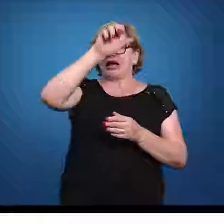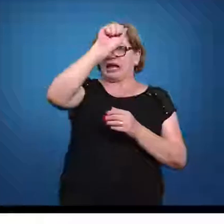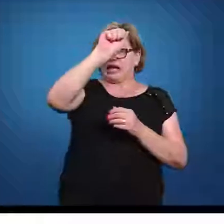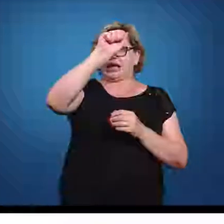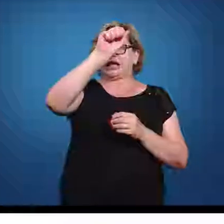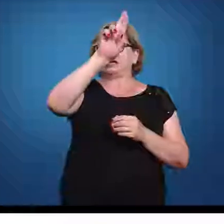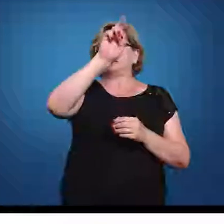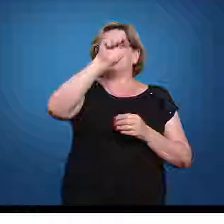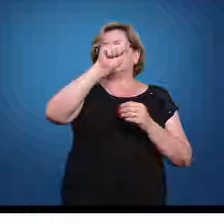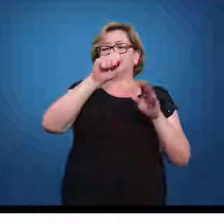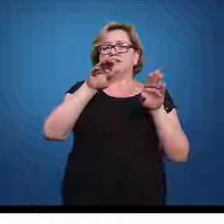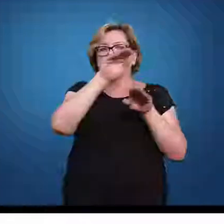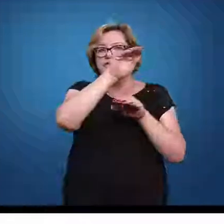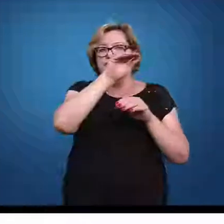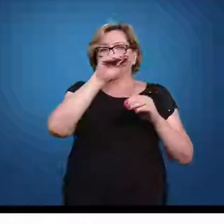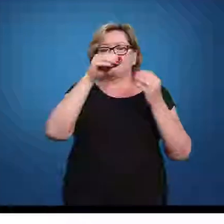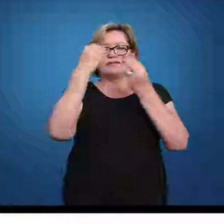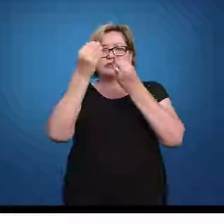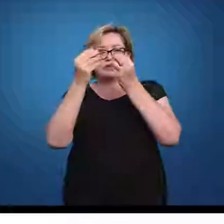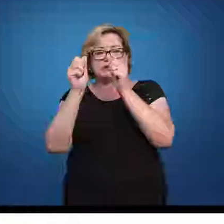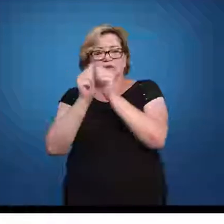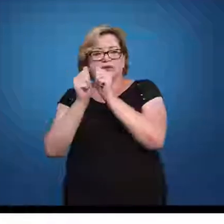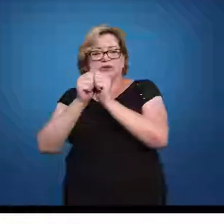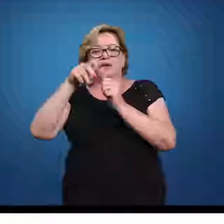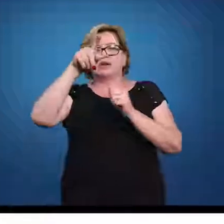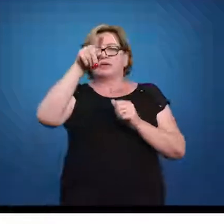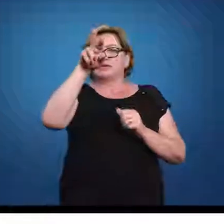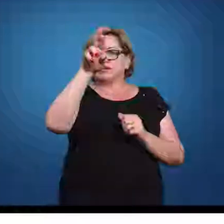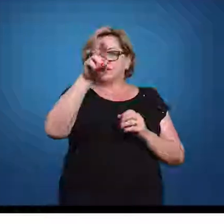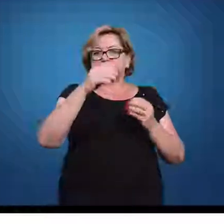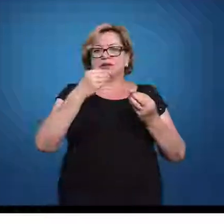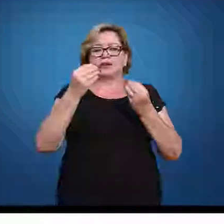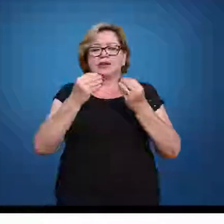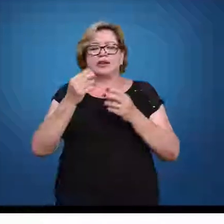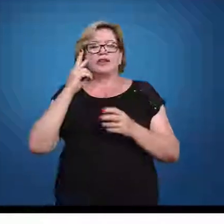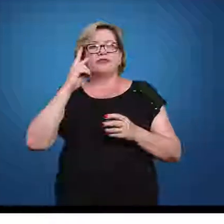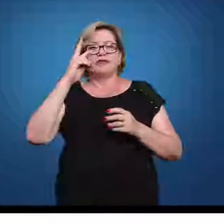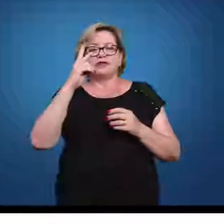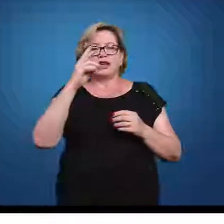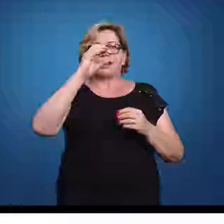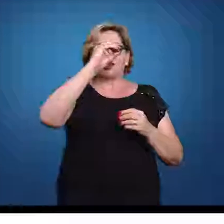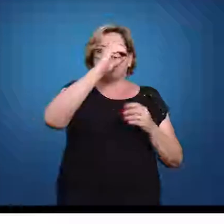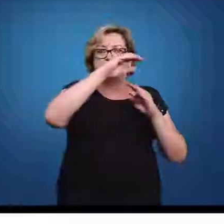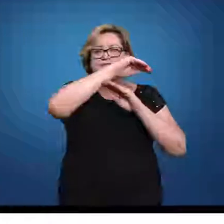seja, calcular a área entre zero e um